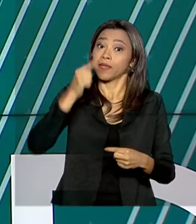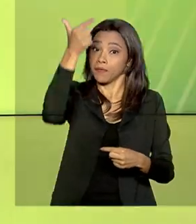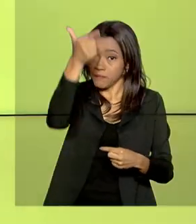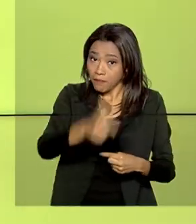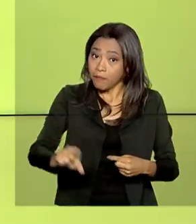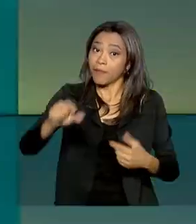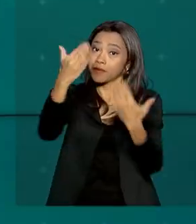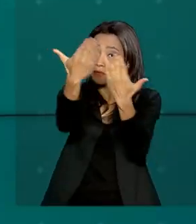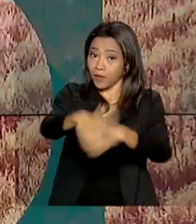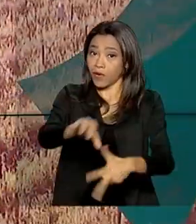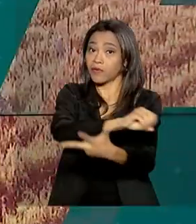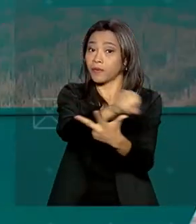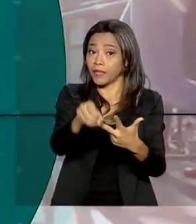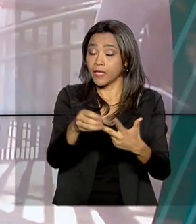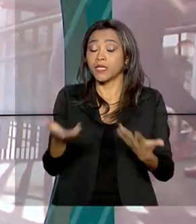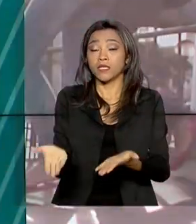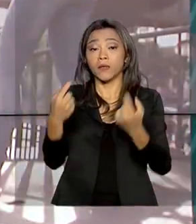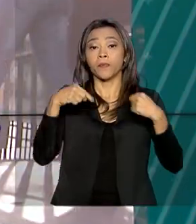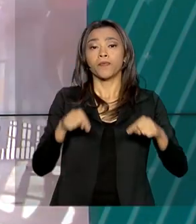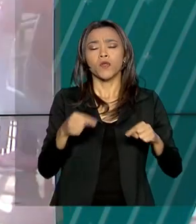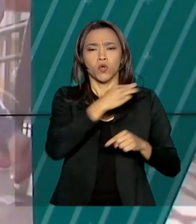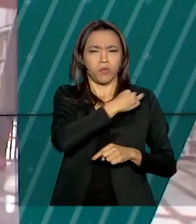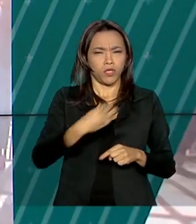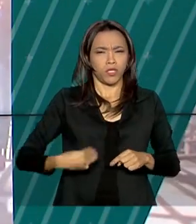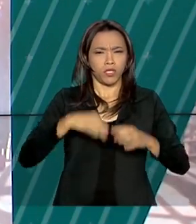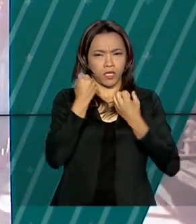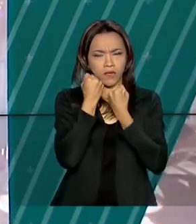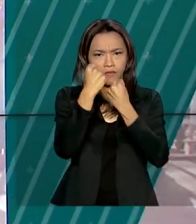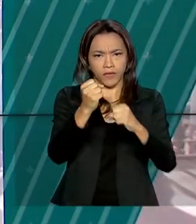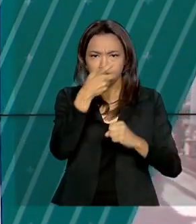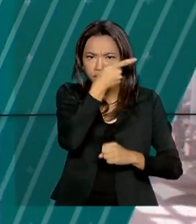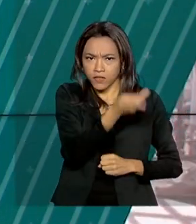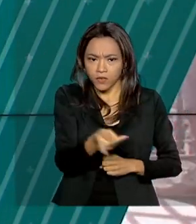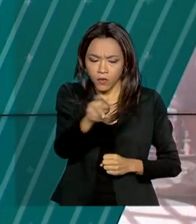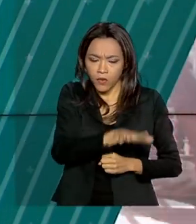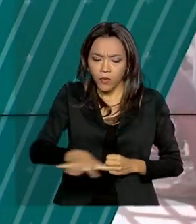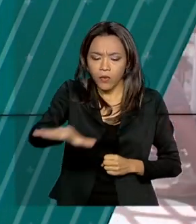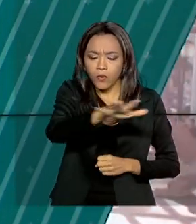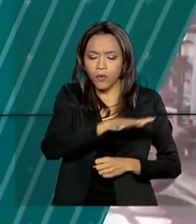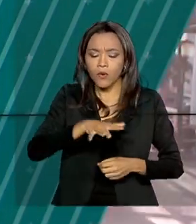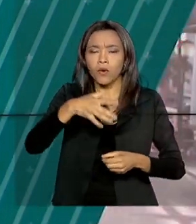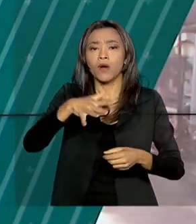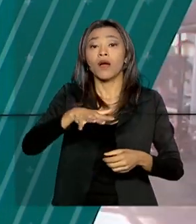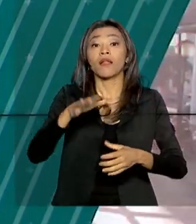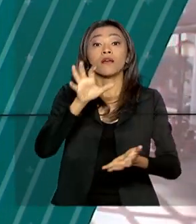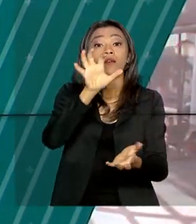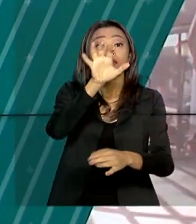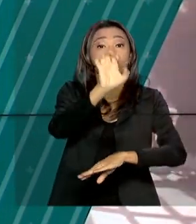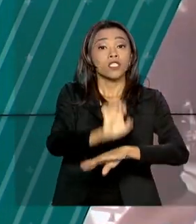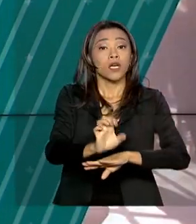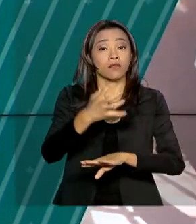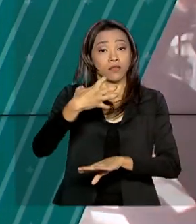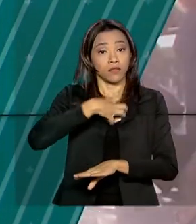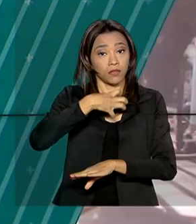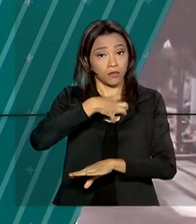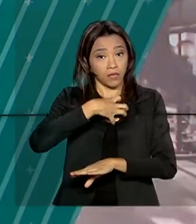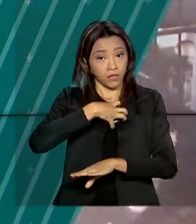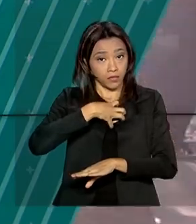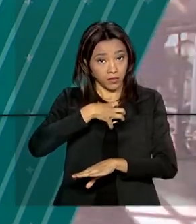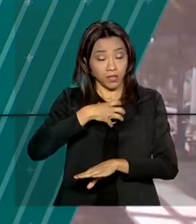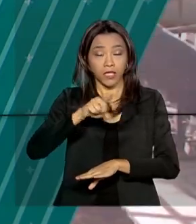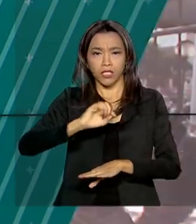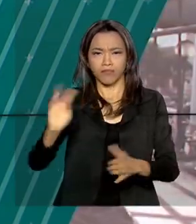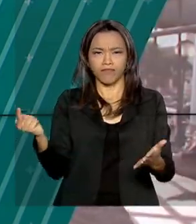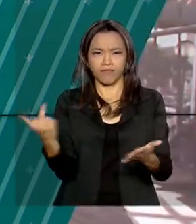E olha, neste domingo também o ministro da Defesa visitou Abrólios, região no estado da Bahia, atingida por manchas de óleo. Até